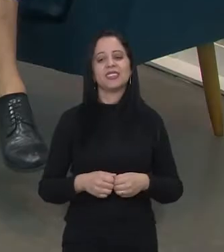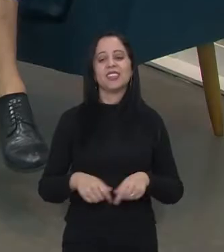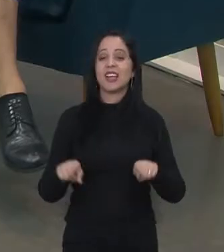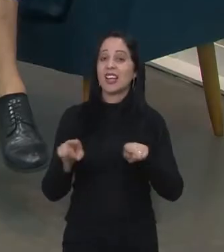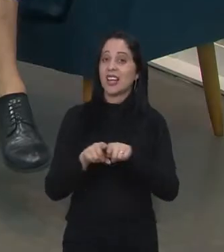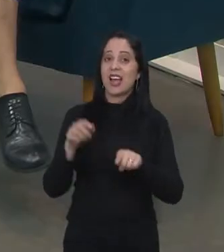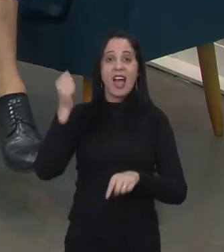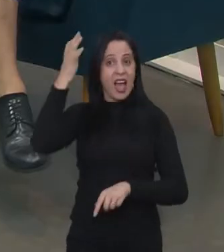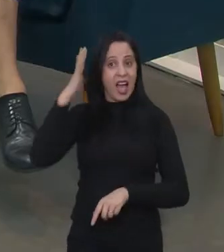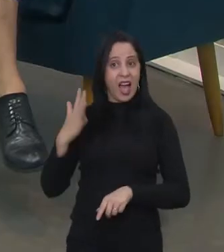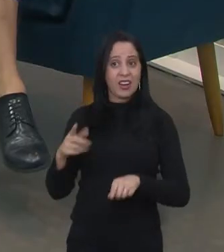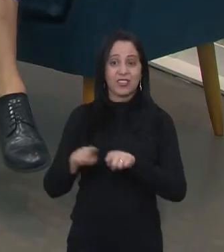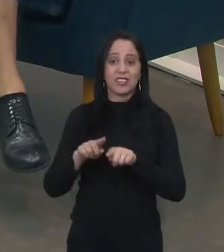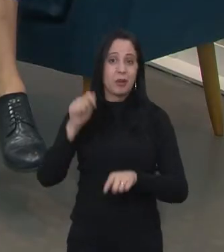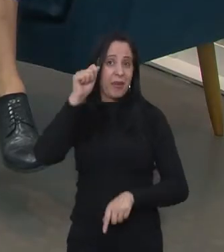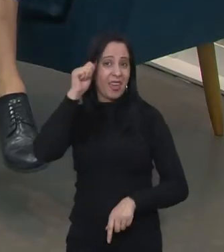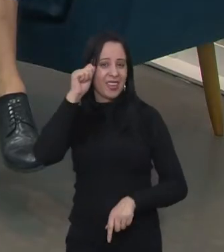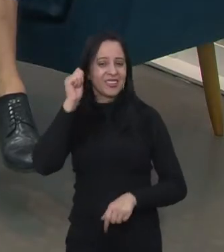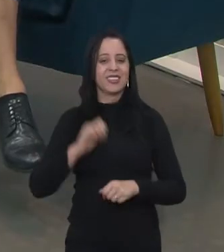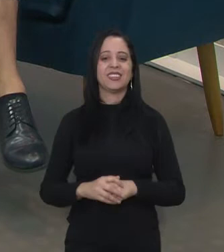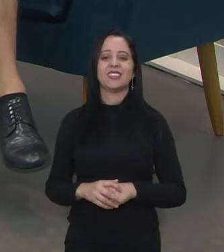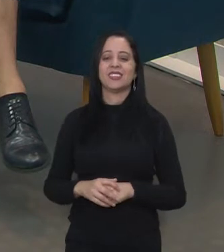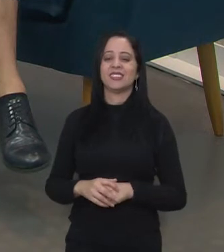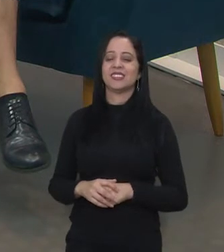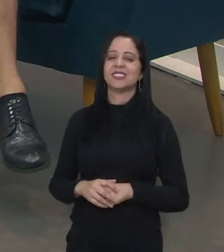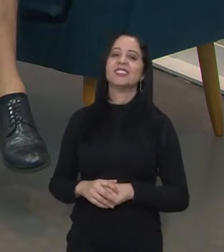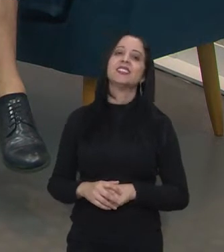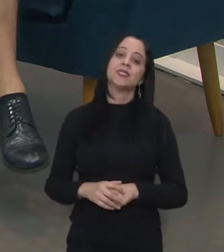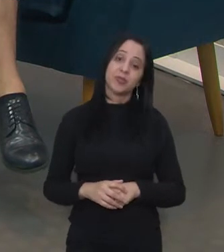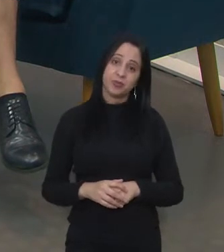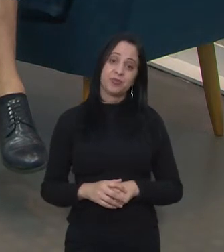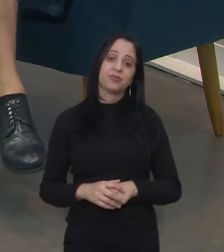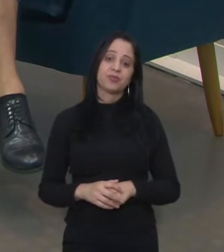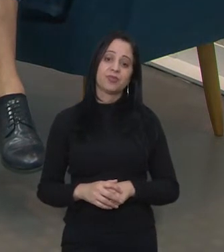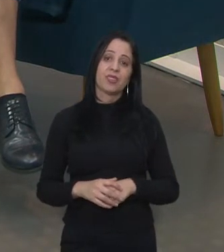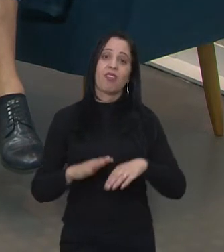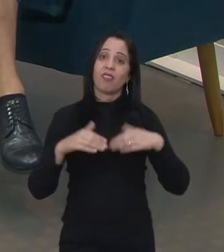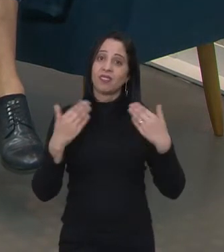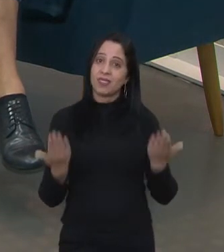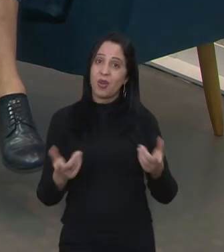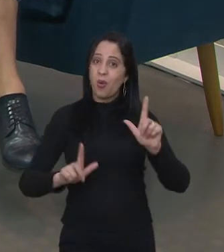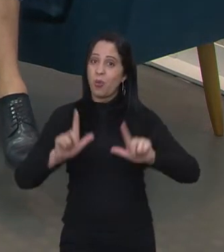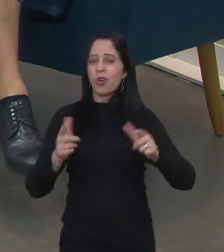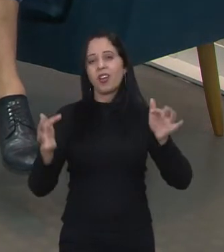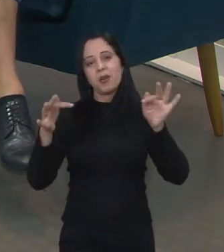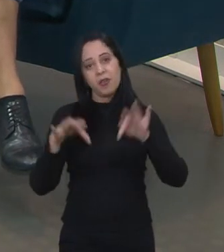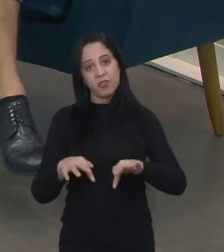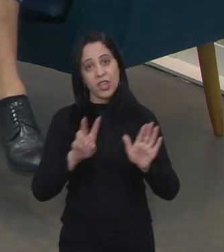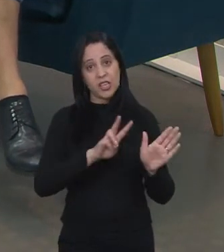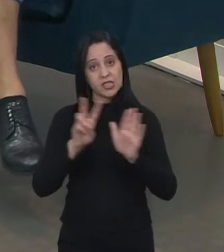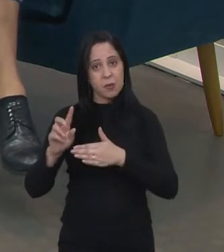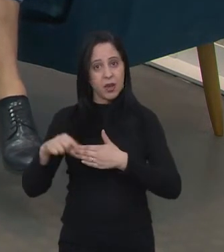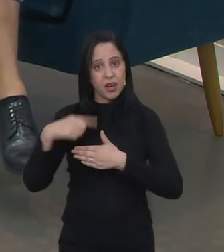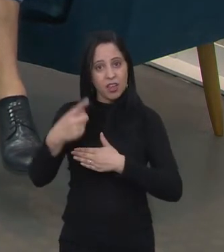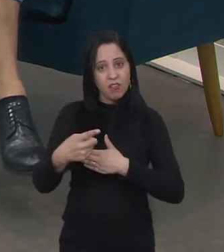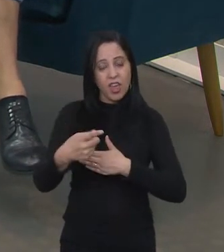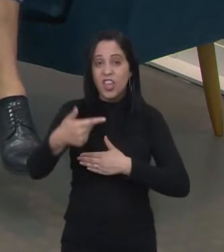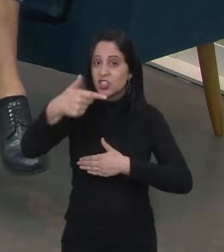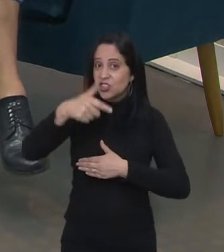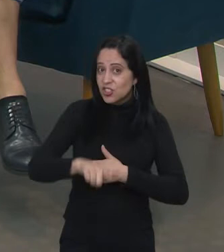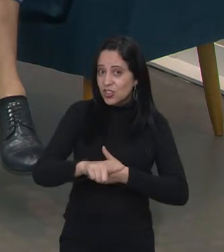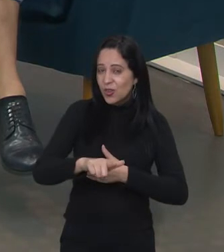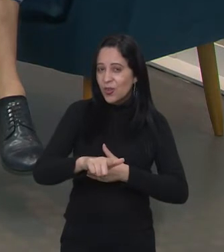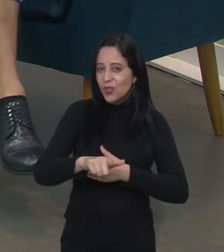Aleph. Muito obrigado, Adriane. Nós que agradecemos, Alessandro. A gente fica por aqui. Na semana que vem nos